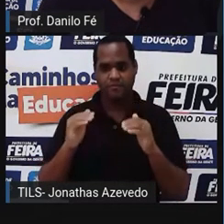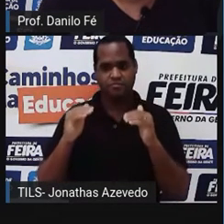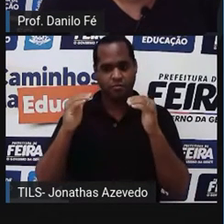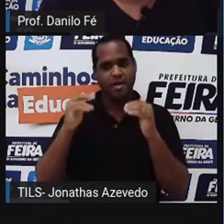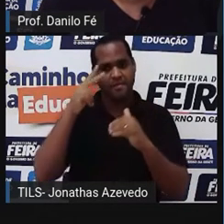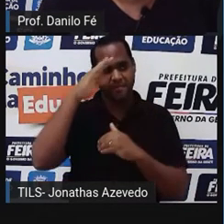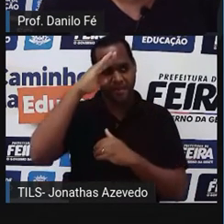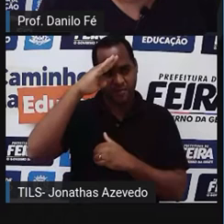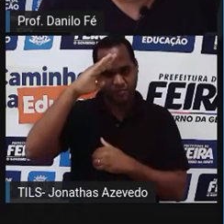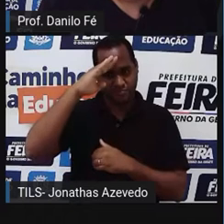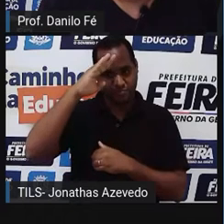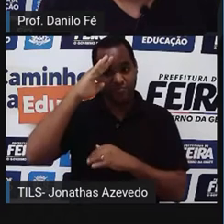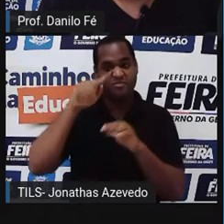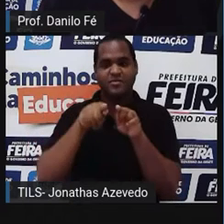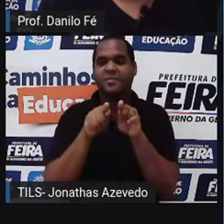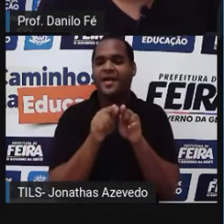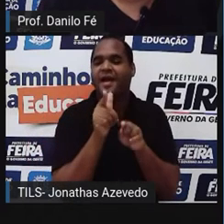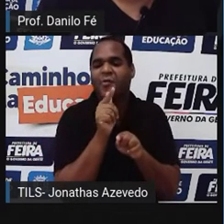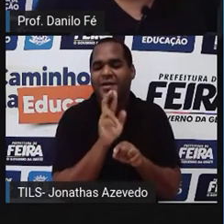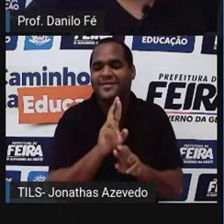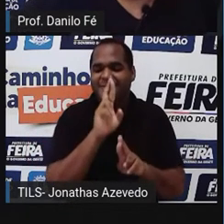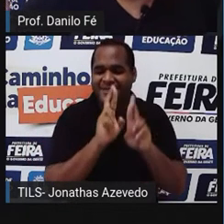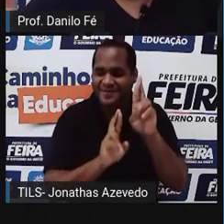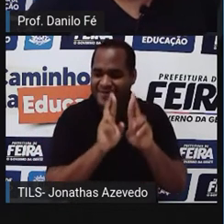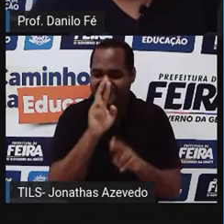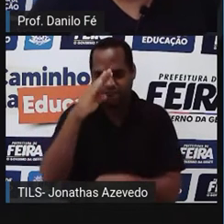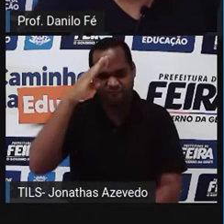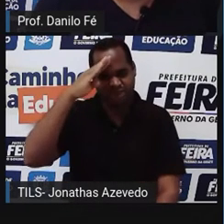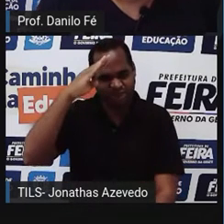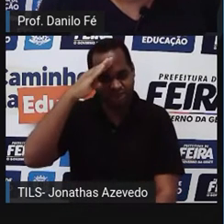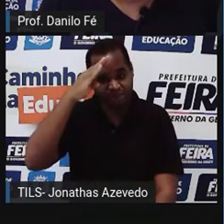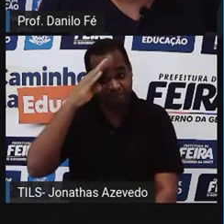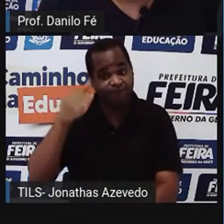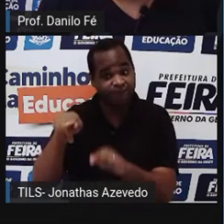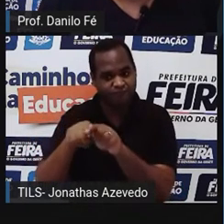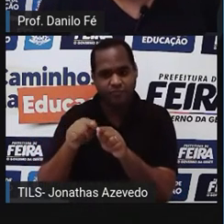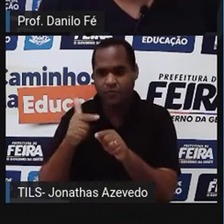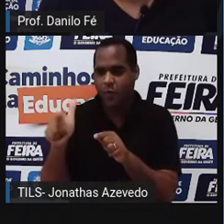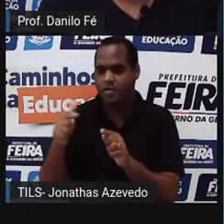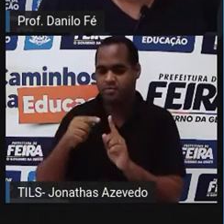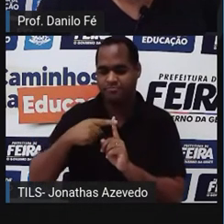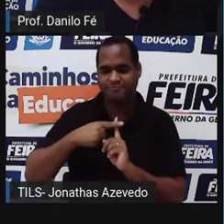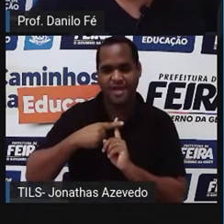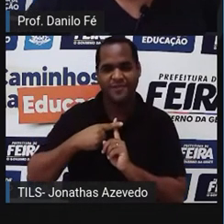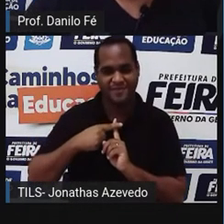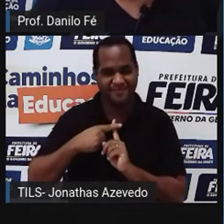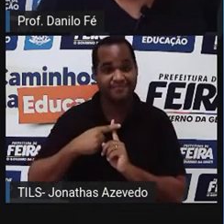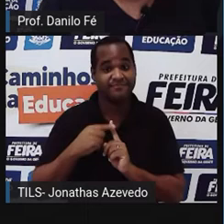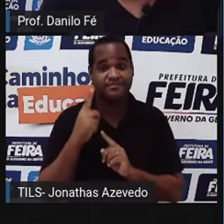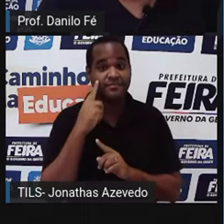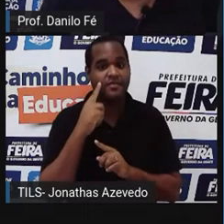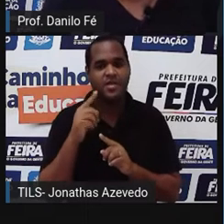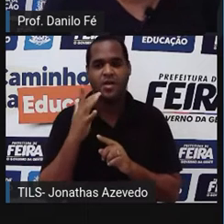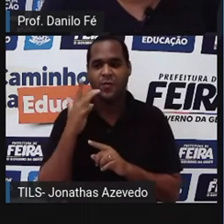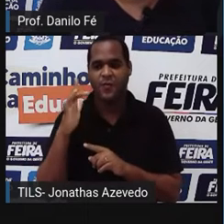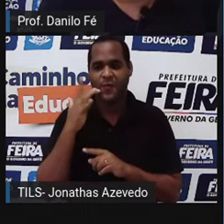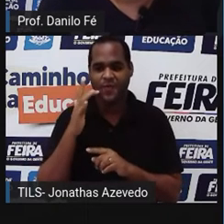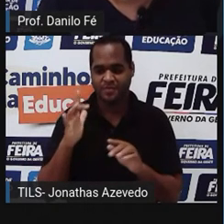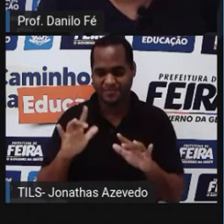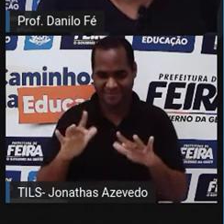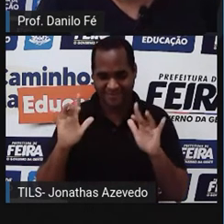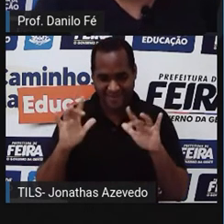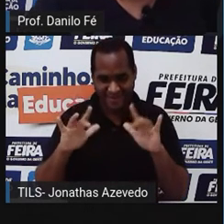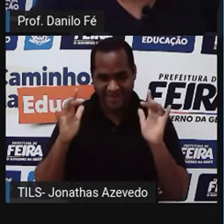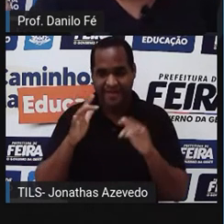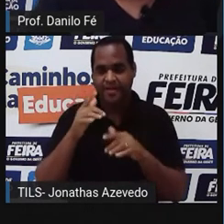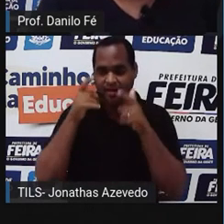do Exército da Marinha, os membros do alto clero, os bispos. O Tesouro do Rei veio para cá também,